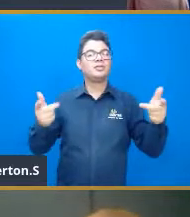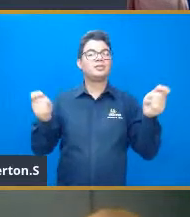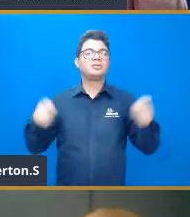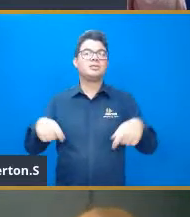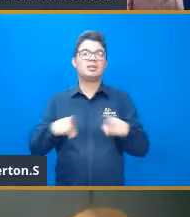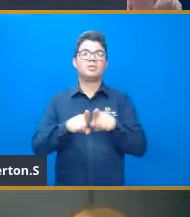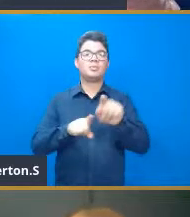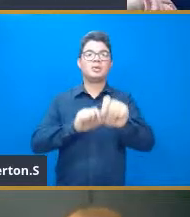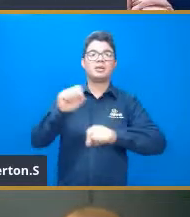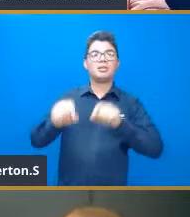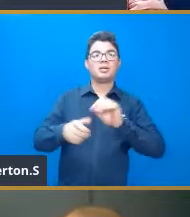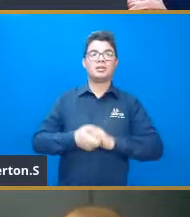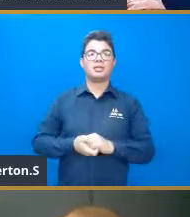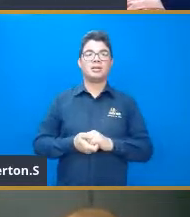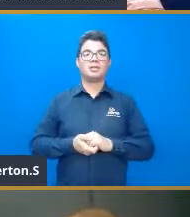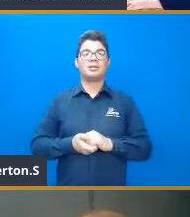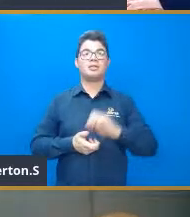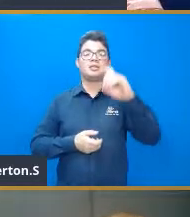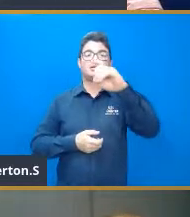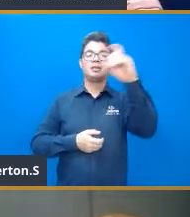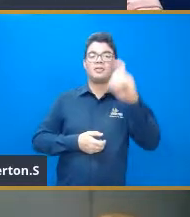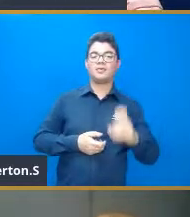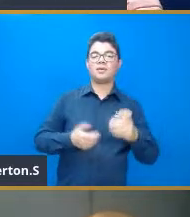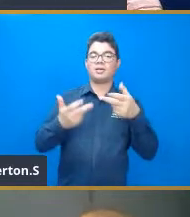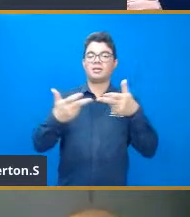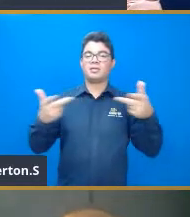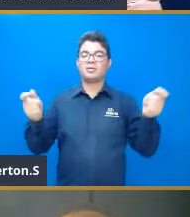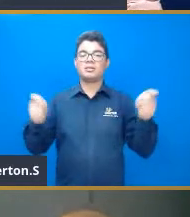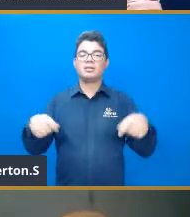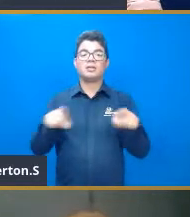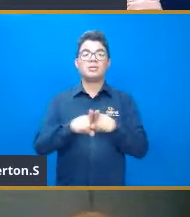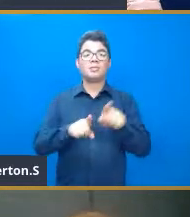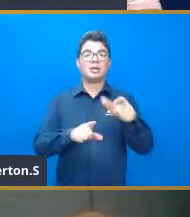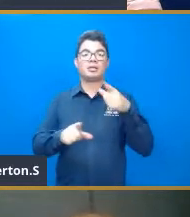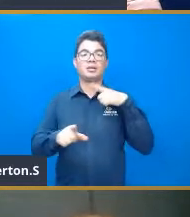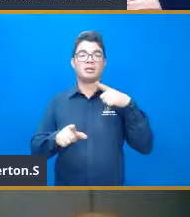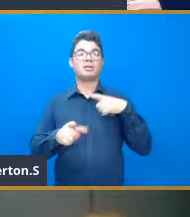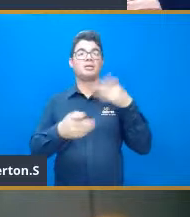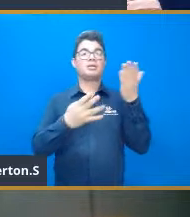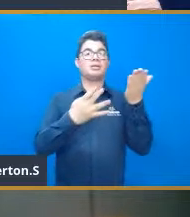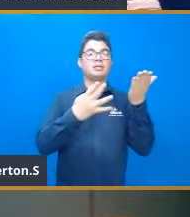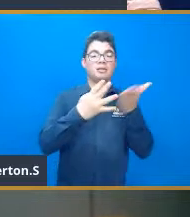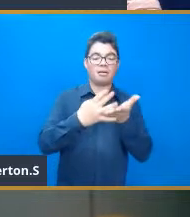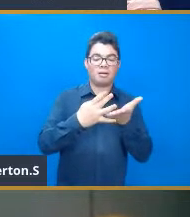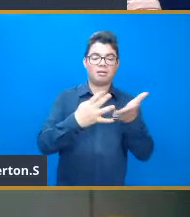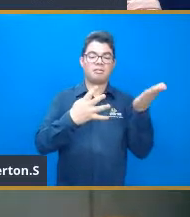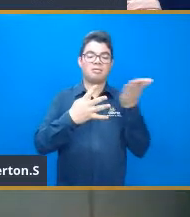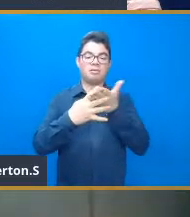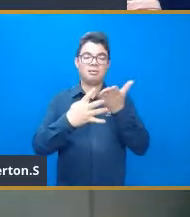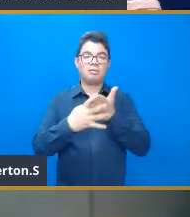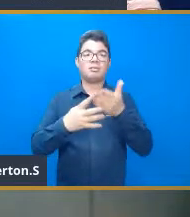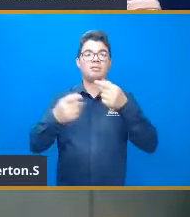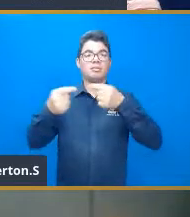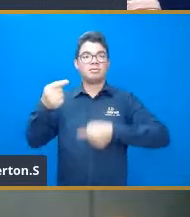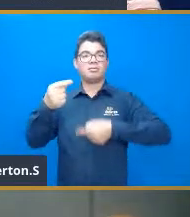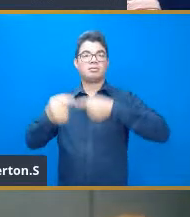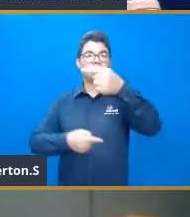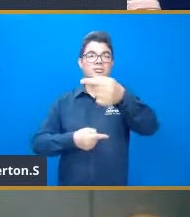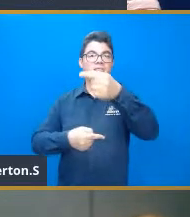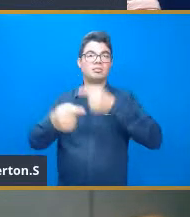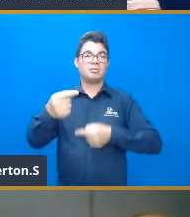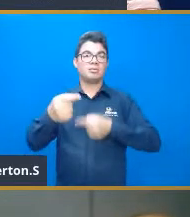falando de derivada primeira, derivada segunda, e intercalando, né, com o trabalho magnífico dela, nós estamos falando ali a respeito de